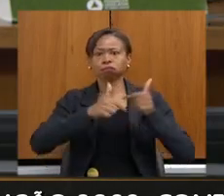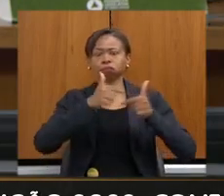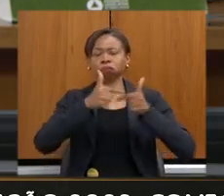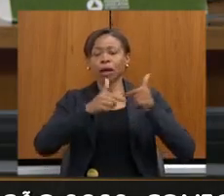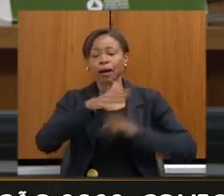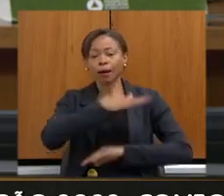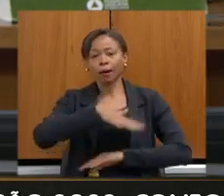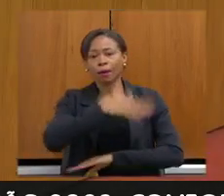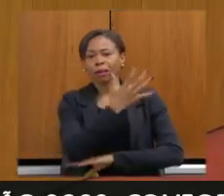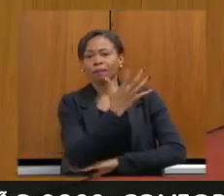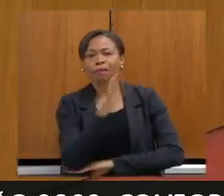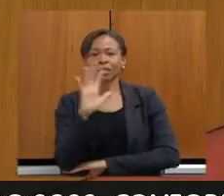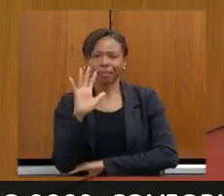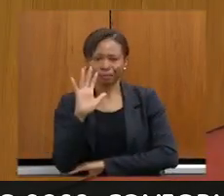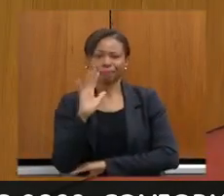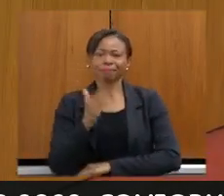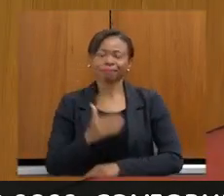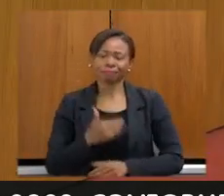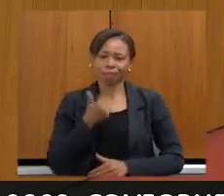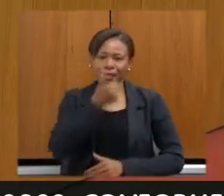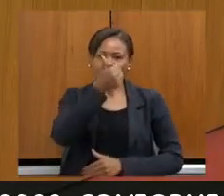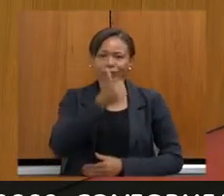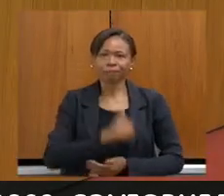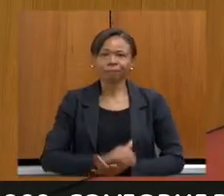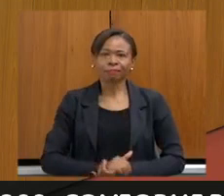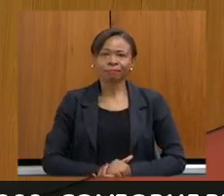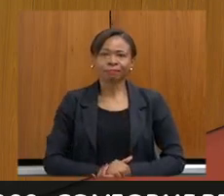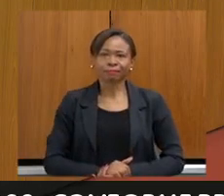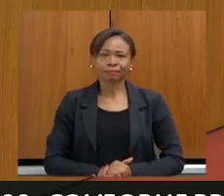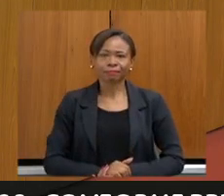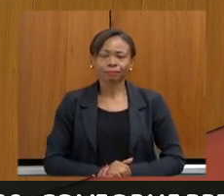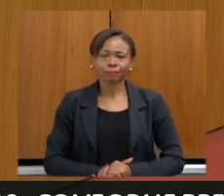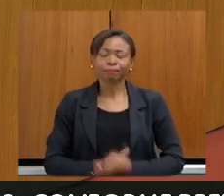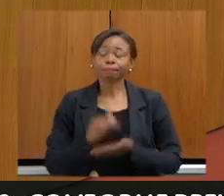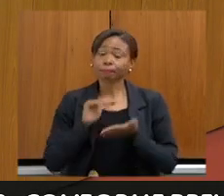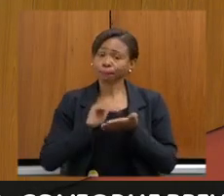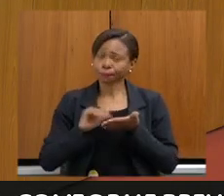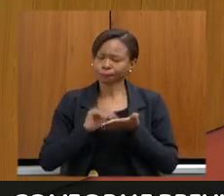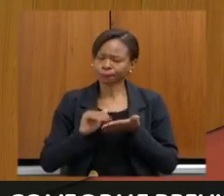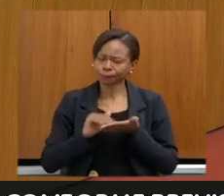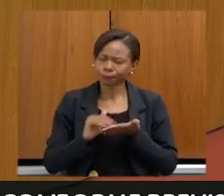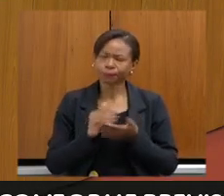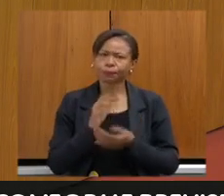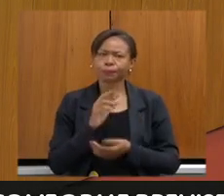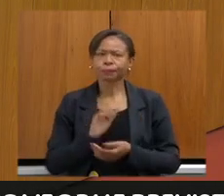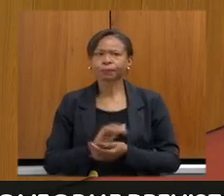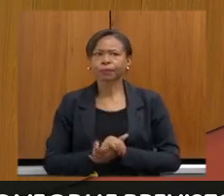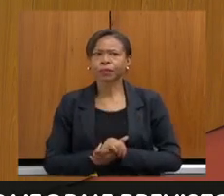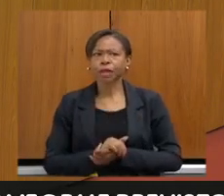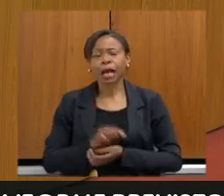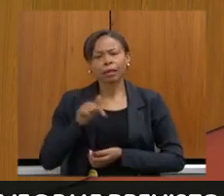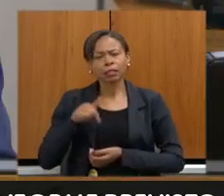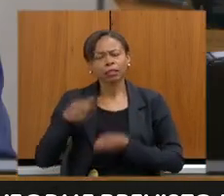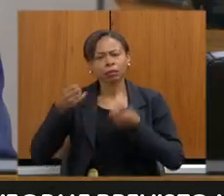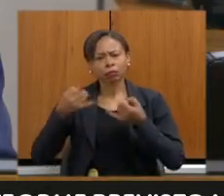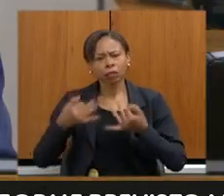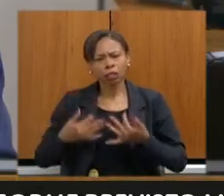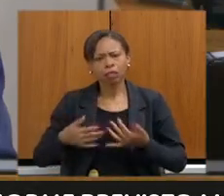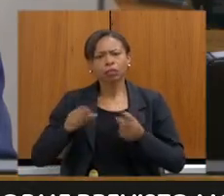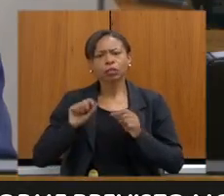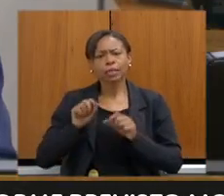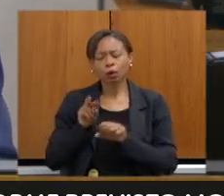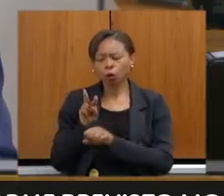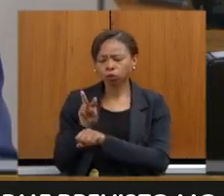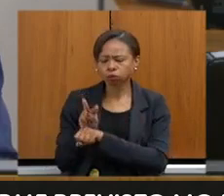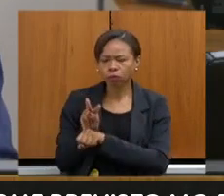setores produtivos. Secretária, a gente está falando aqui sobre conservação e restauração